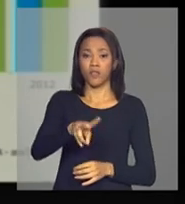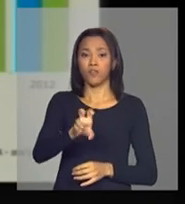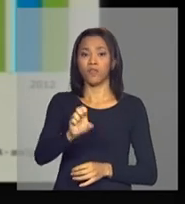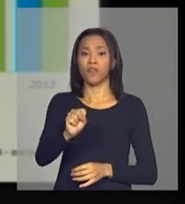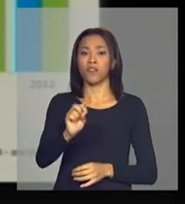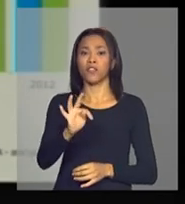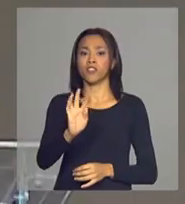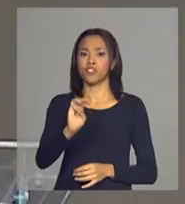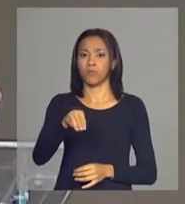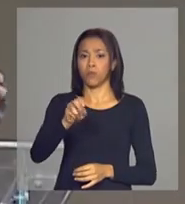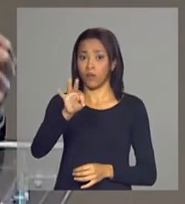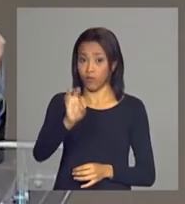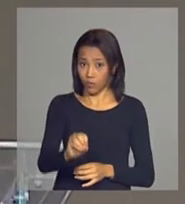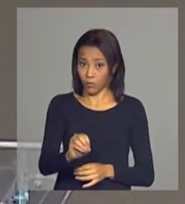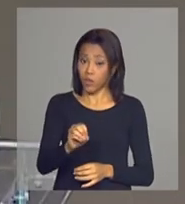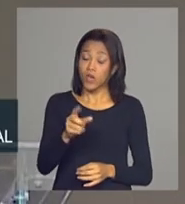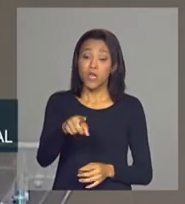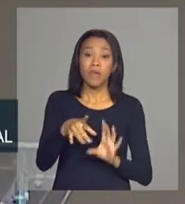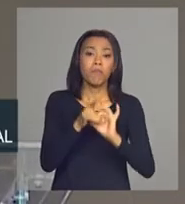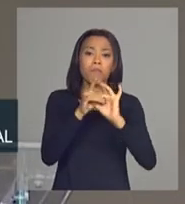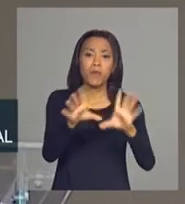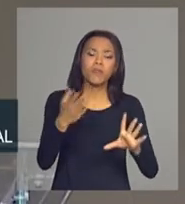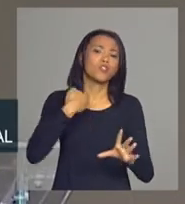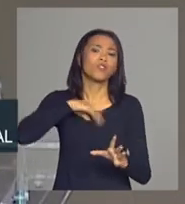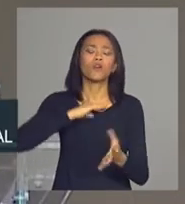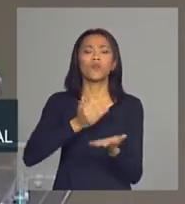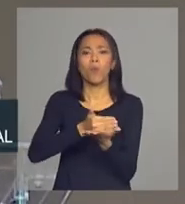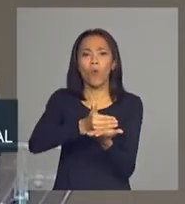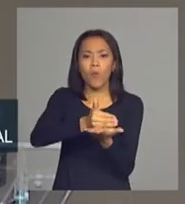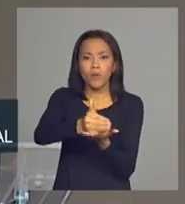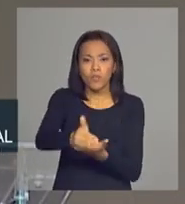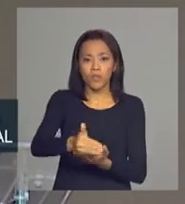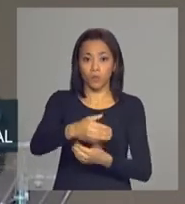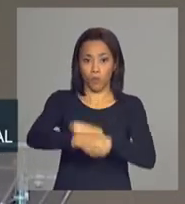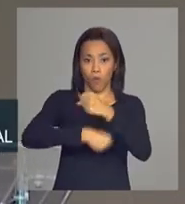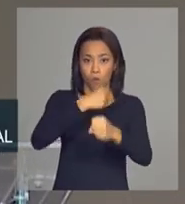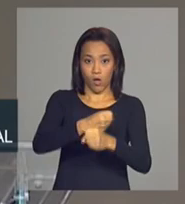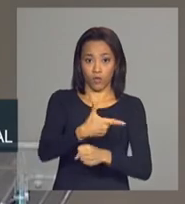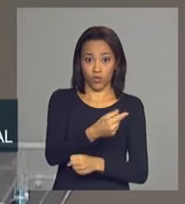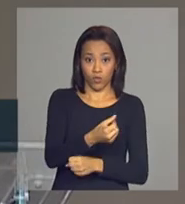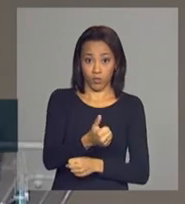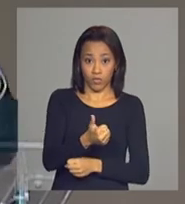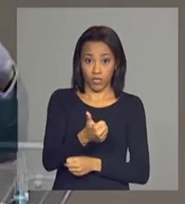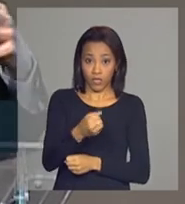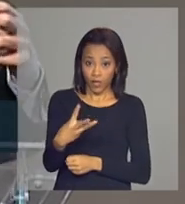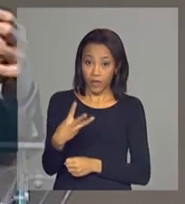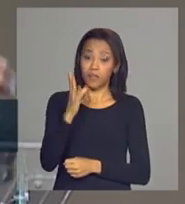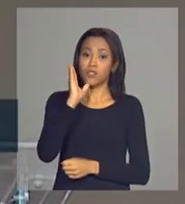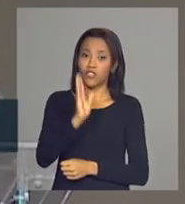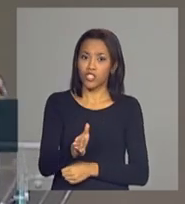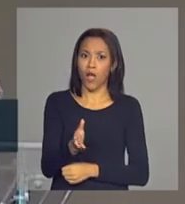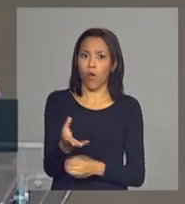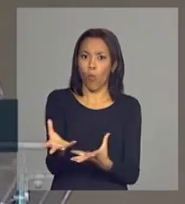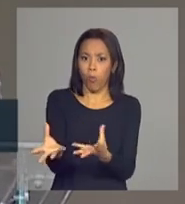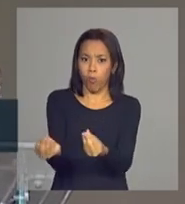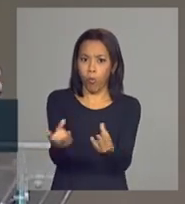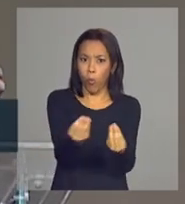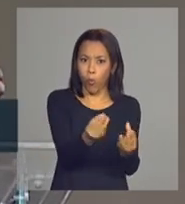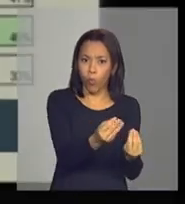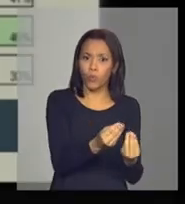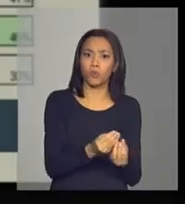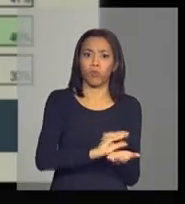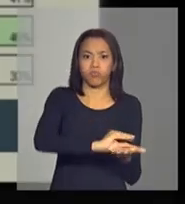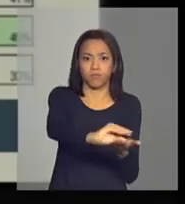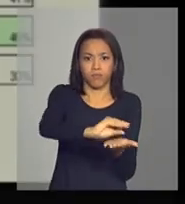permite nós estamos iniciando o ano de 2013 com um volume já aprovado de